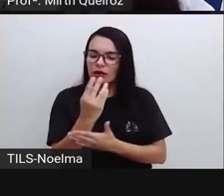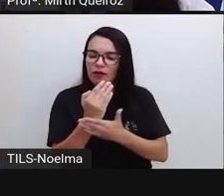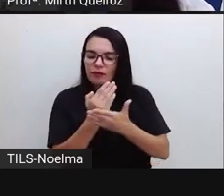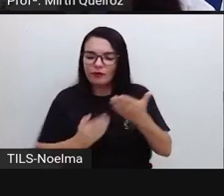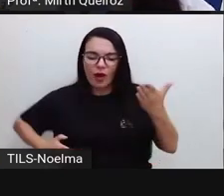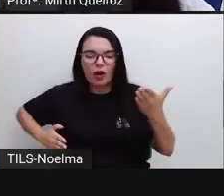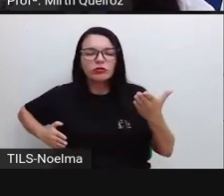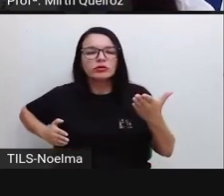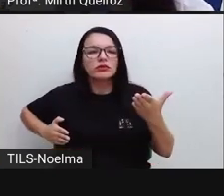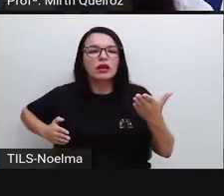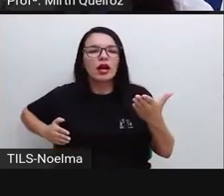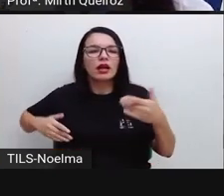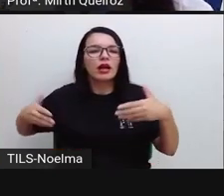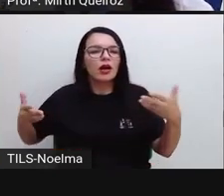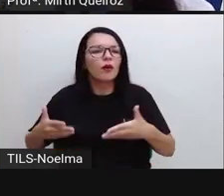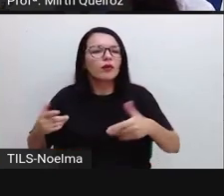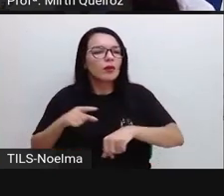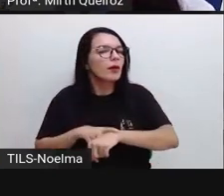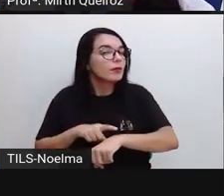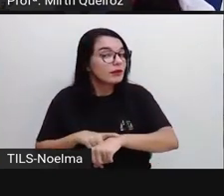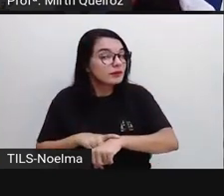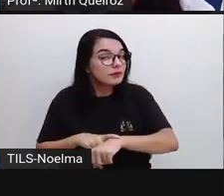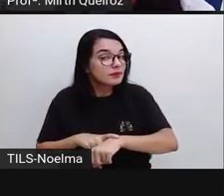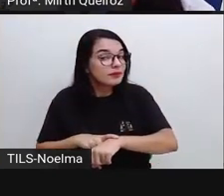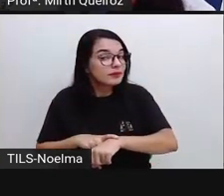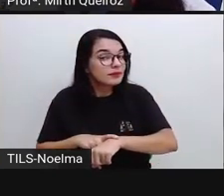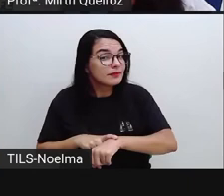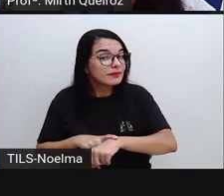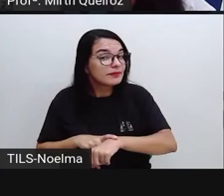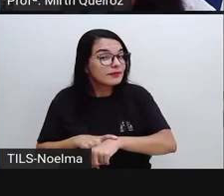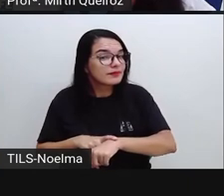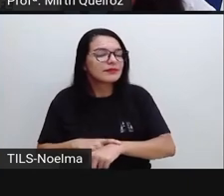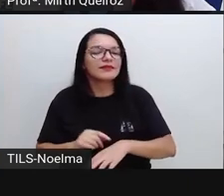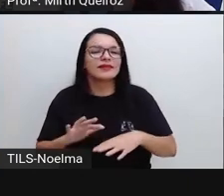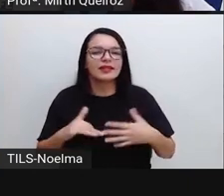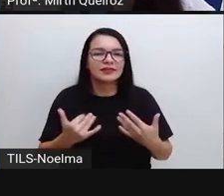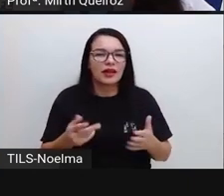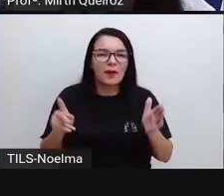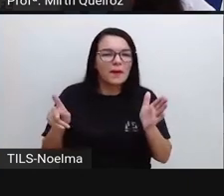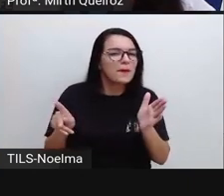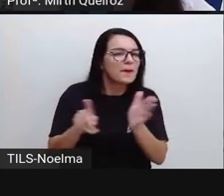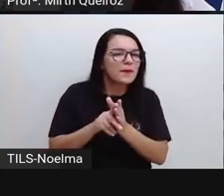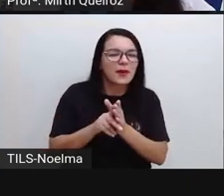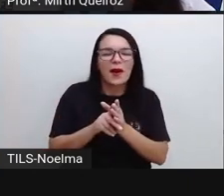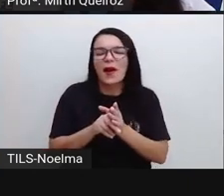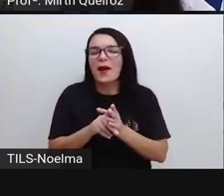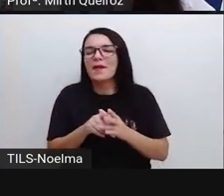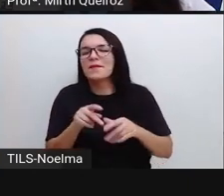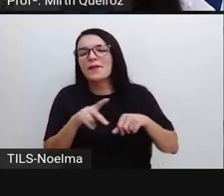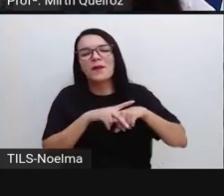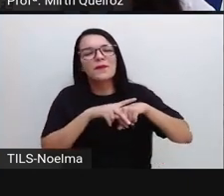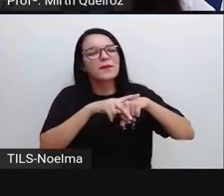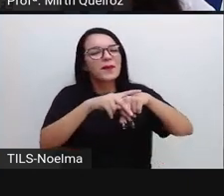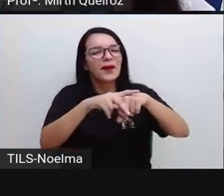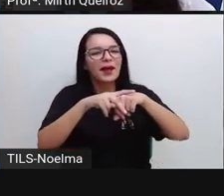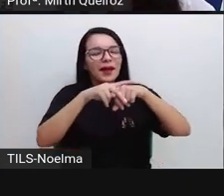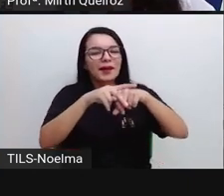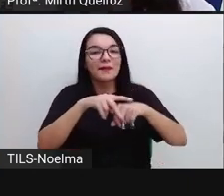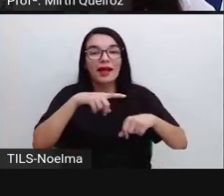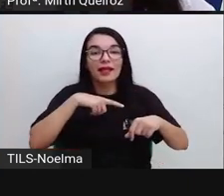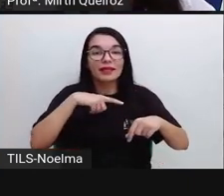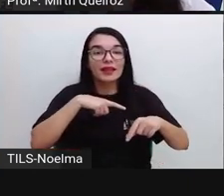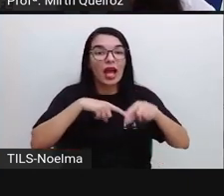sua vida avança ou escorre neste momento? Então, aqui, o próprio poema, a poesia e a ampulheta da vida